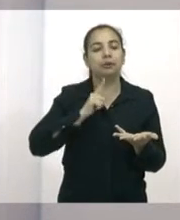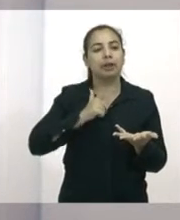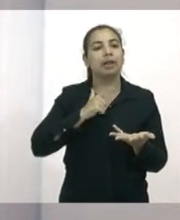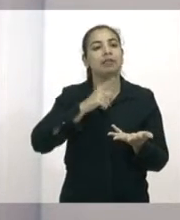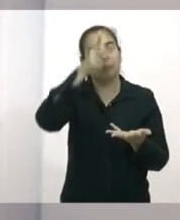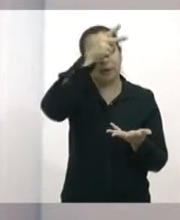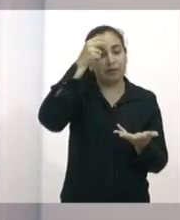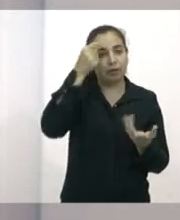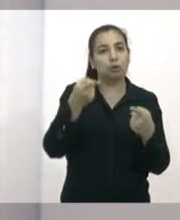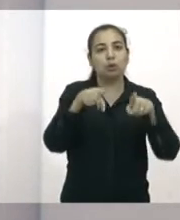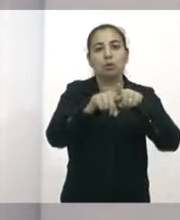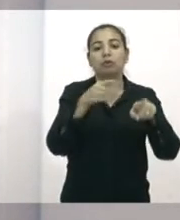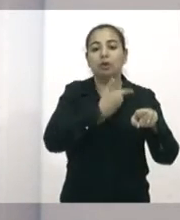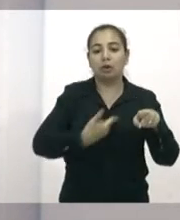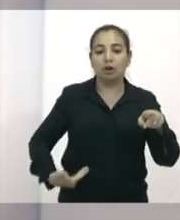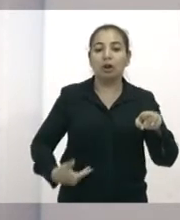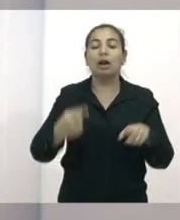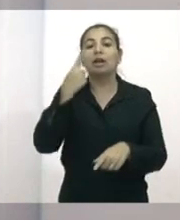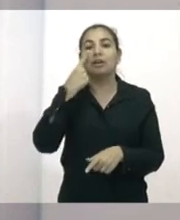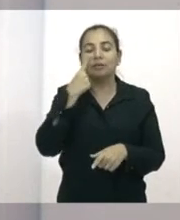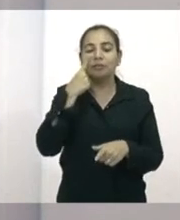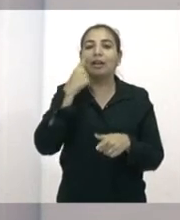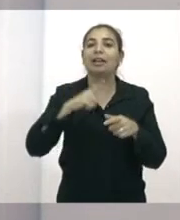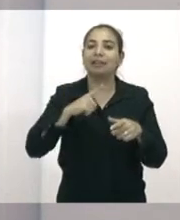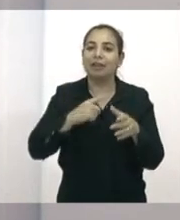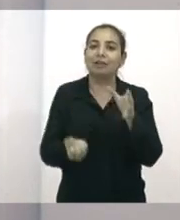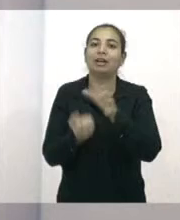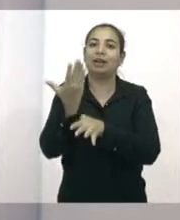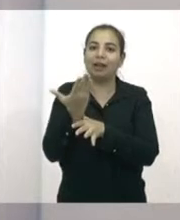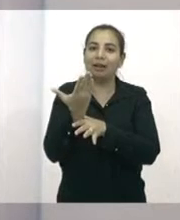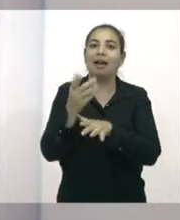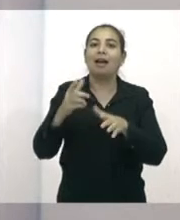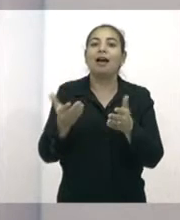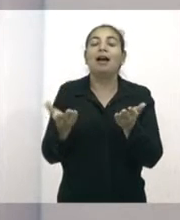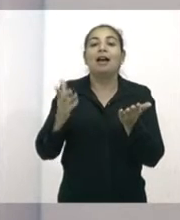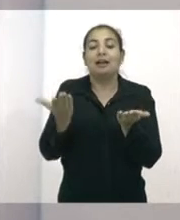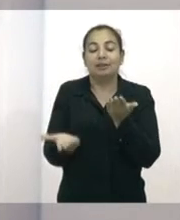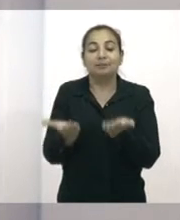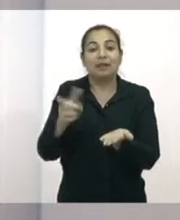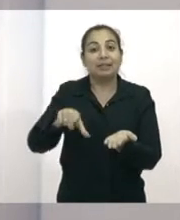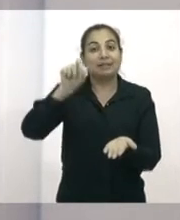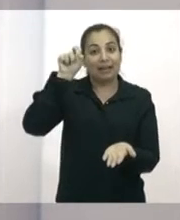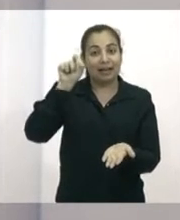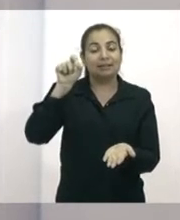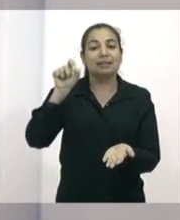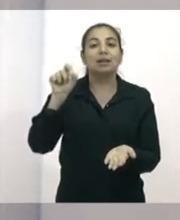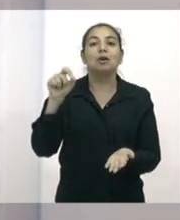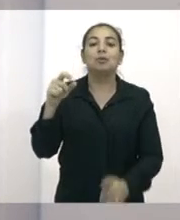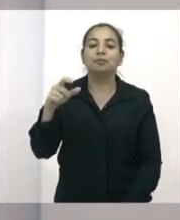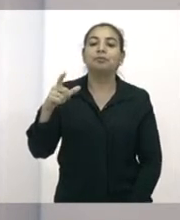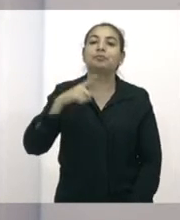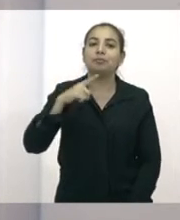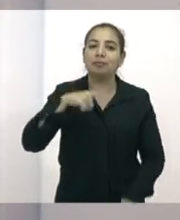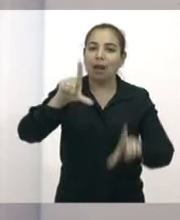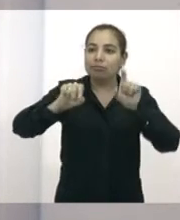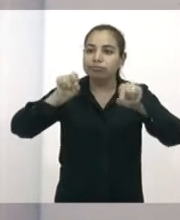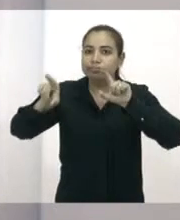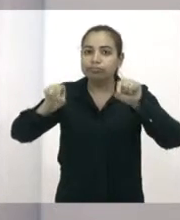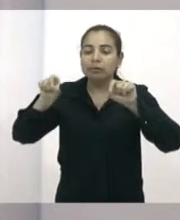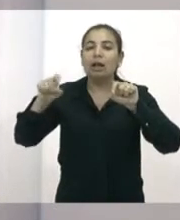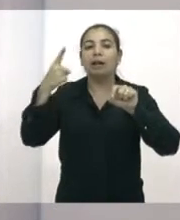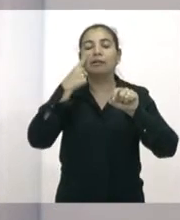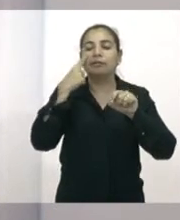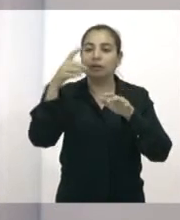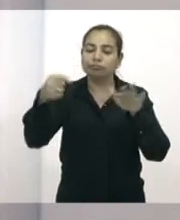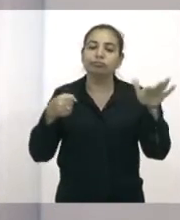de Fortaleza para realizar uma seleção e contratar mais médicos para suprir a carência das unidades de saúde, principalmente dos